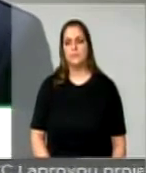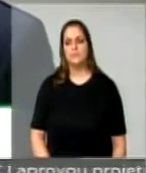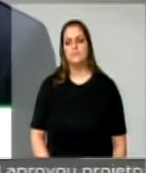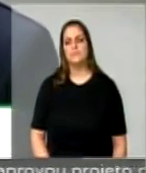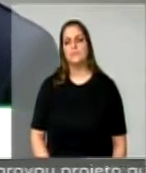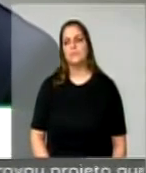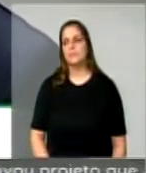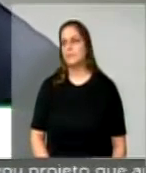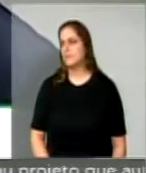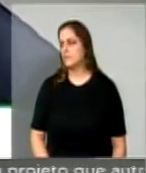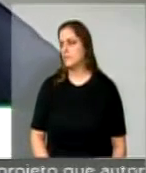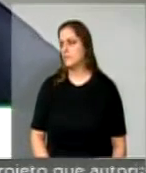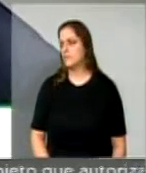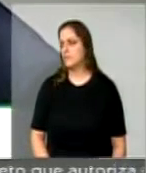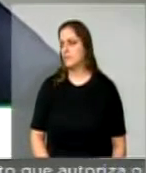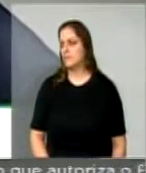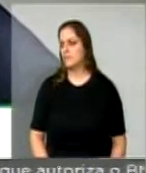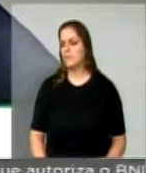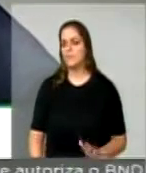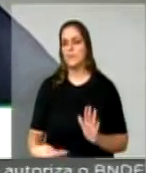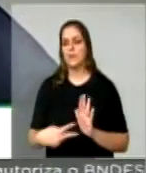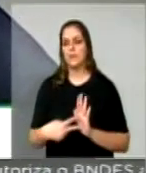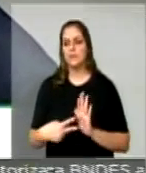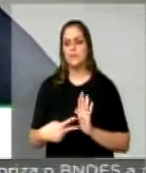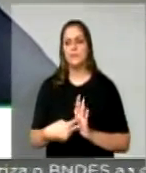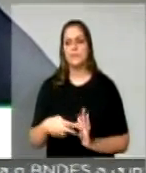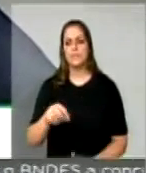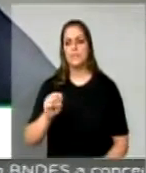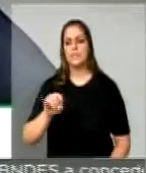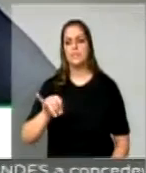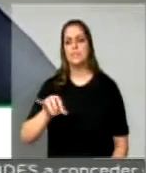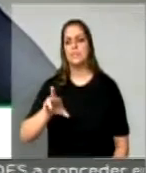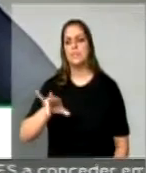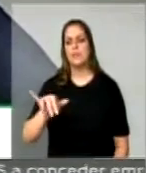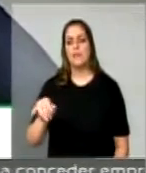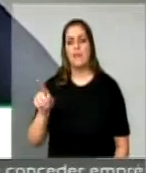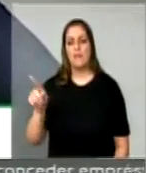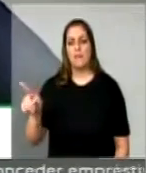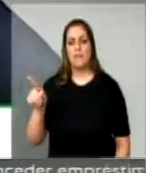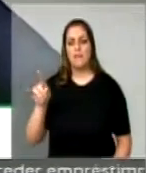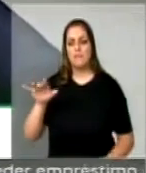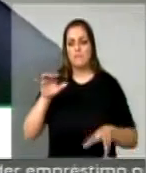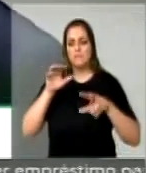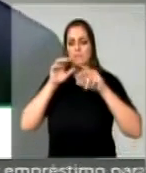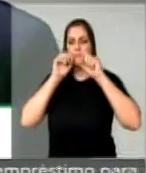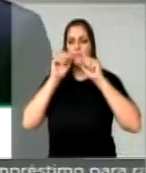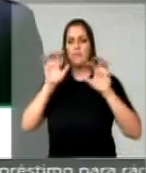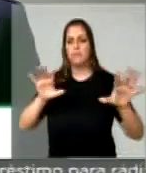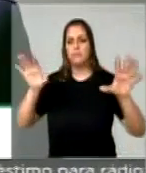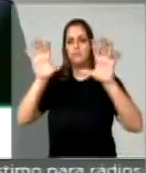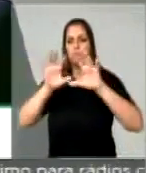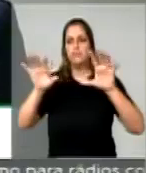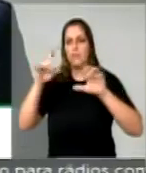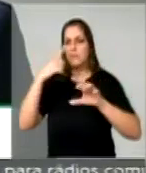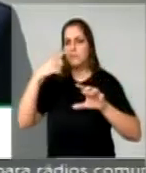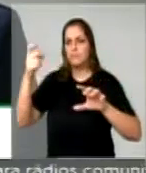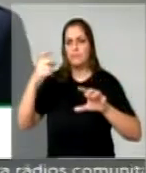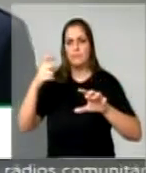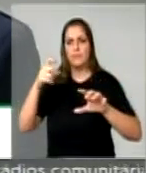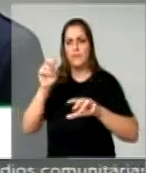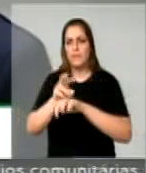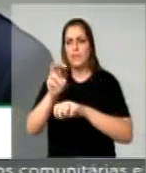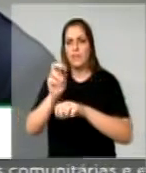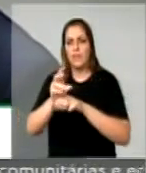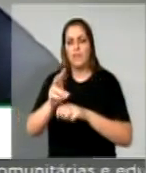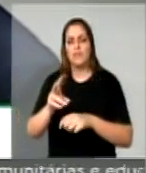porque a questão da agressão de gás tóxico na Síria, além de um posicionamento firme e sério